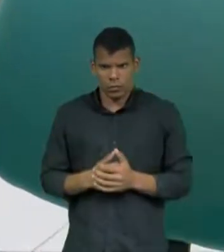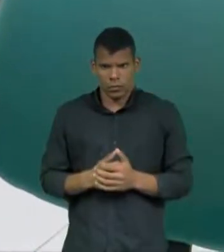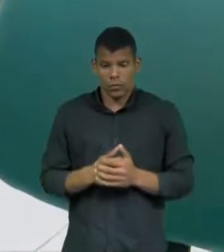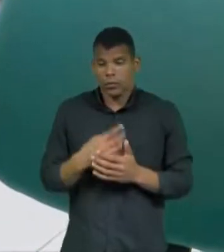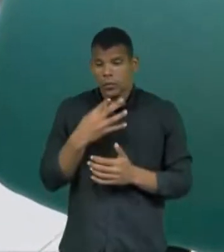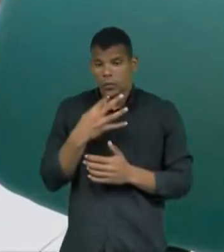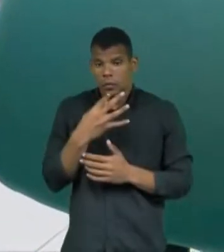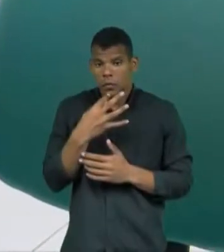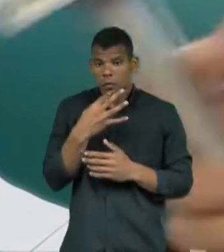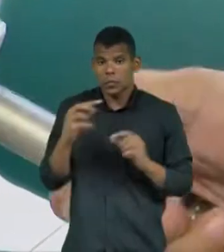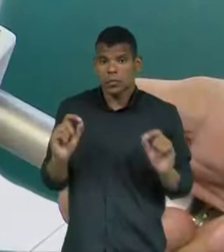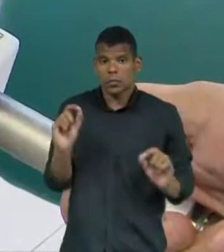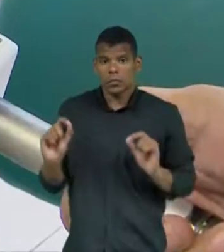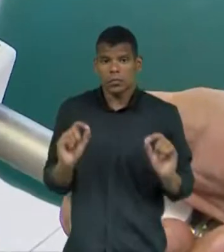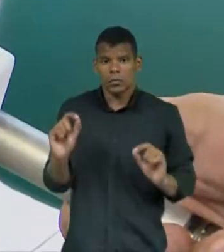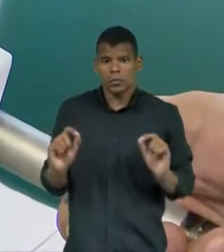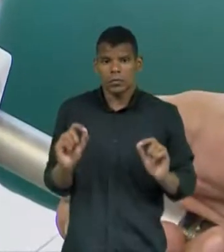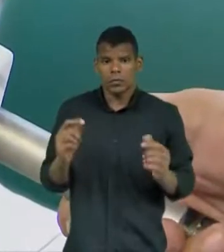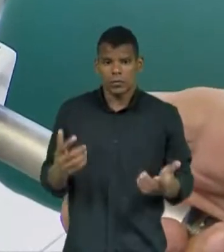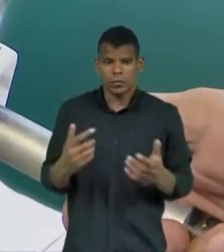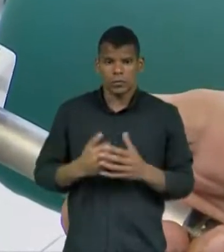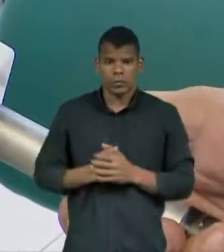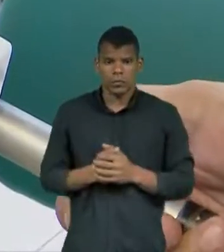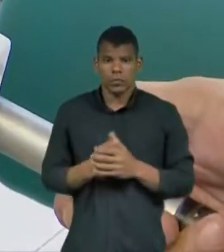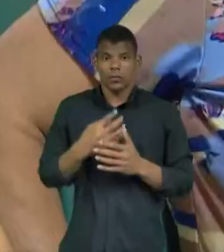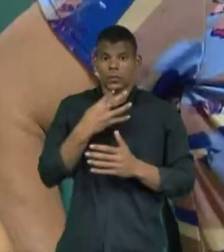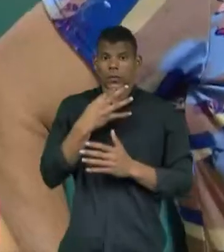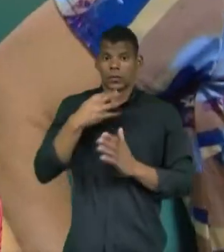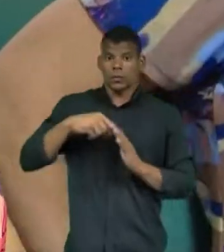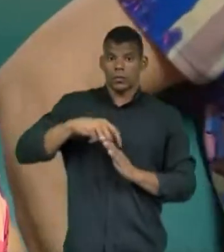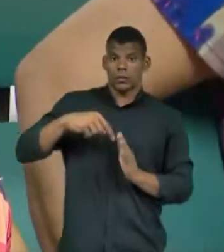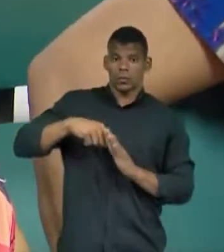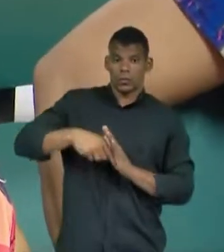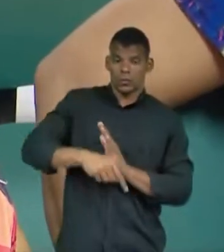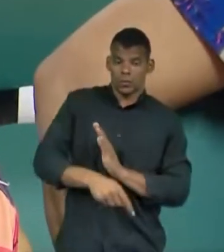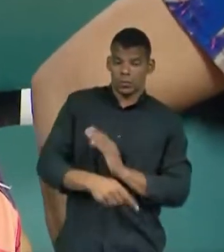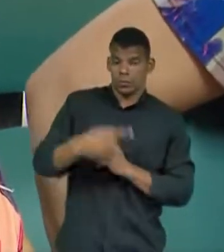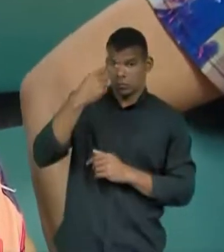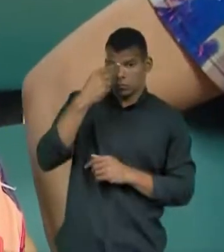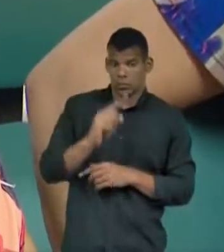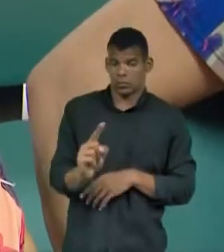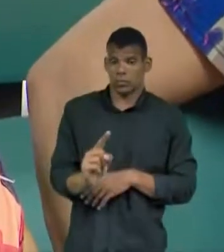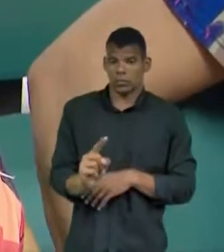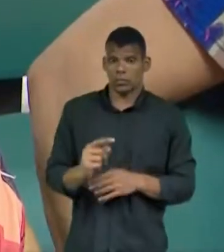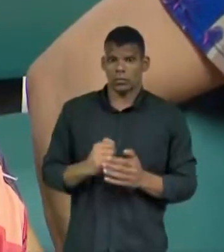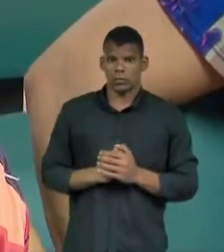profundo do que é essa seletivo? Não, tenho muito conhecimento profundo. A senhora sabe o que é CLT?